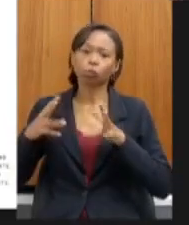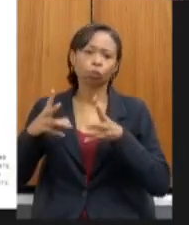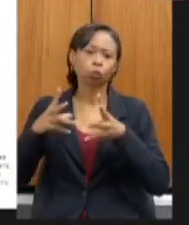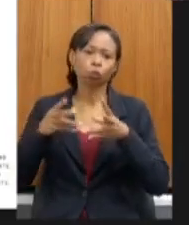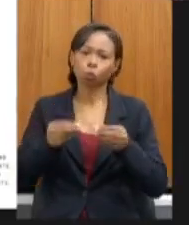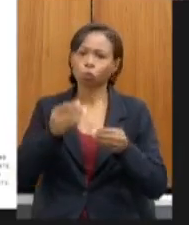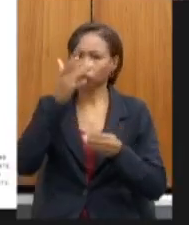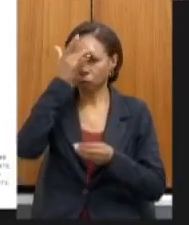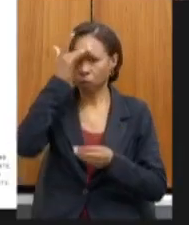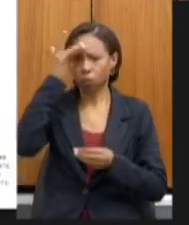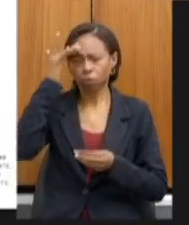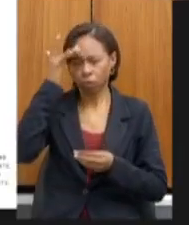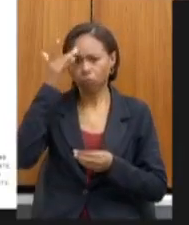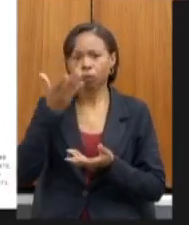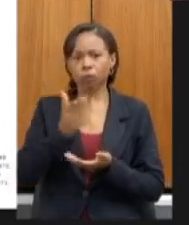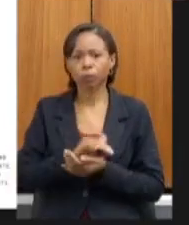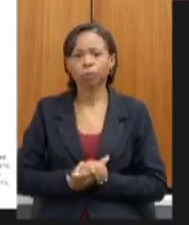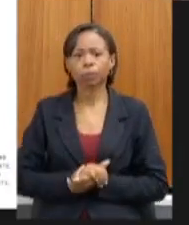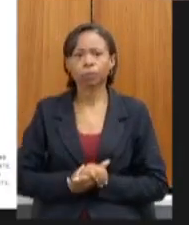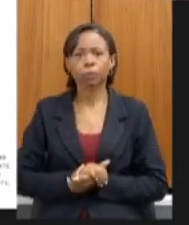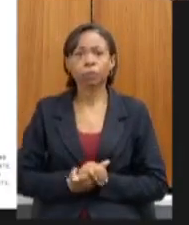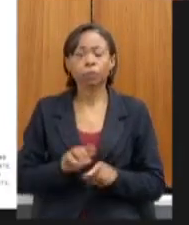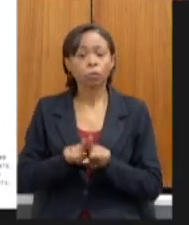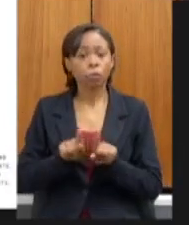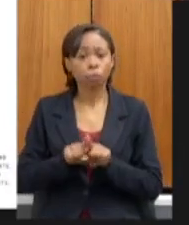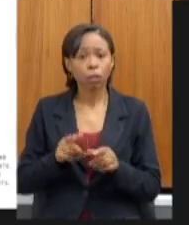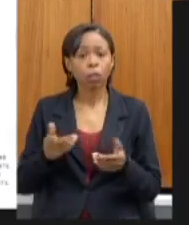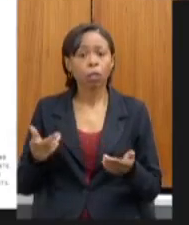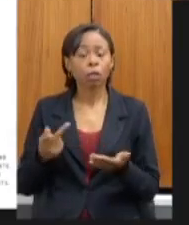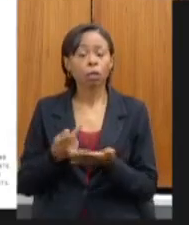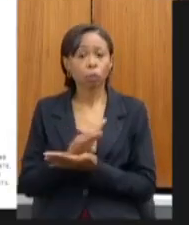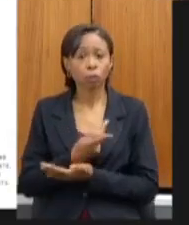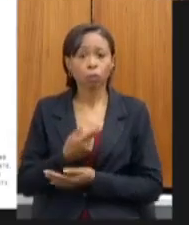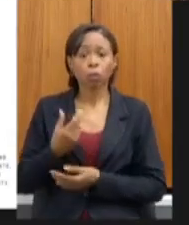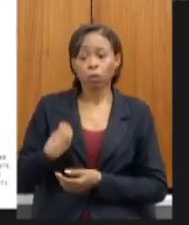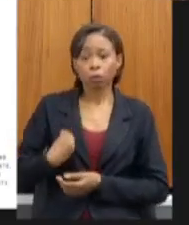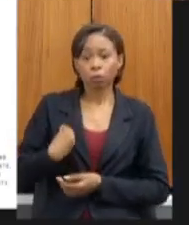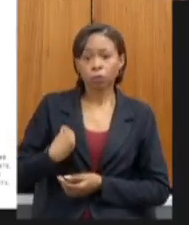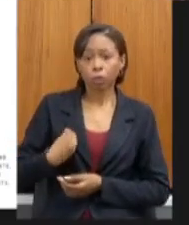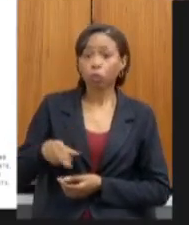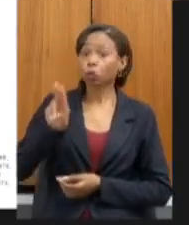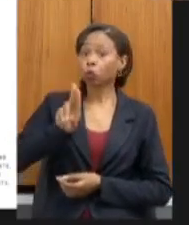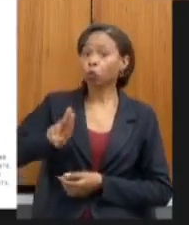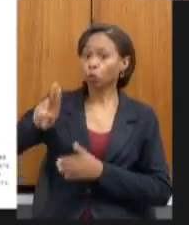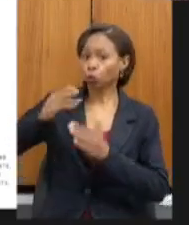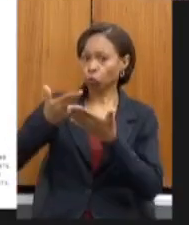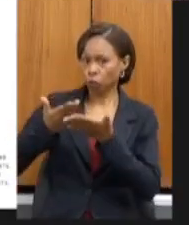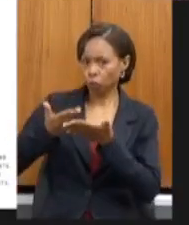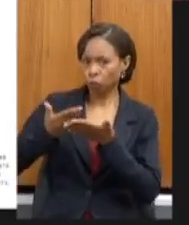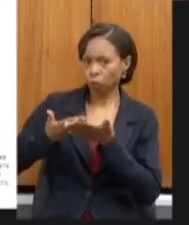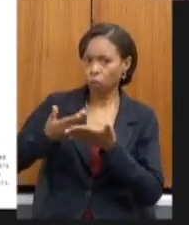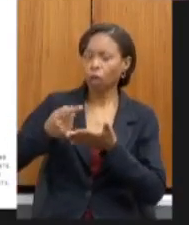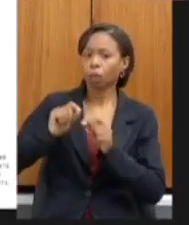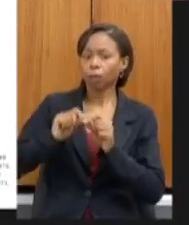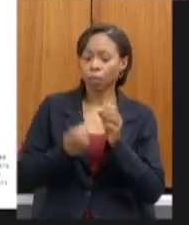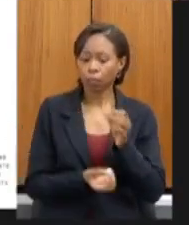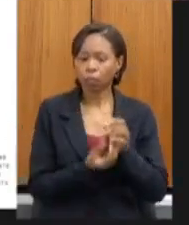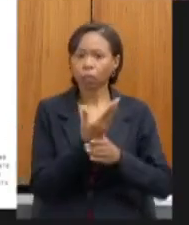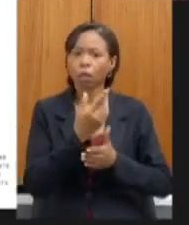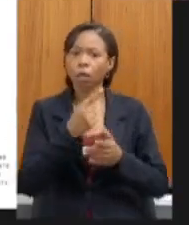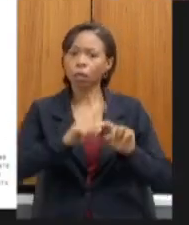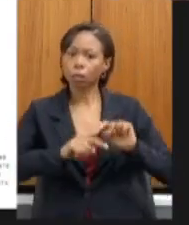nesse processo contamos com a participação de universidades na revisão desse material pedagógico tivemos um momento